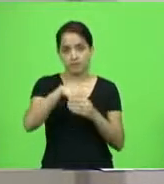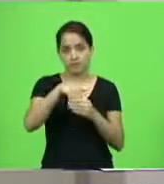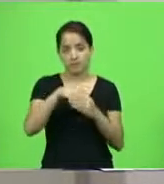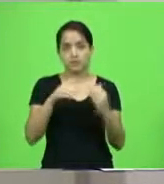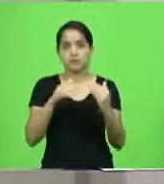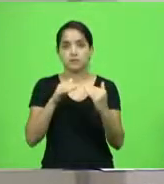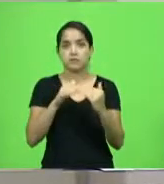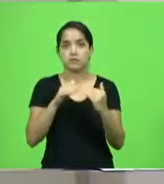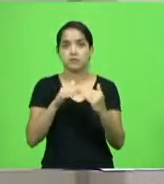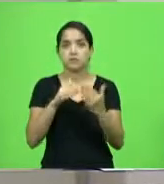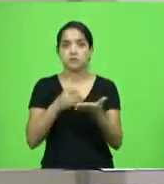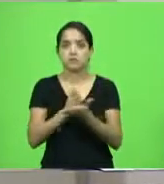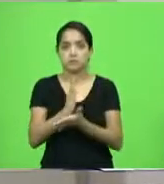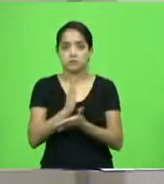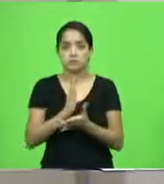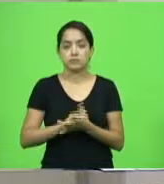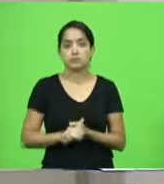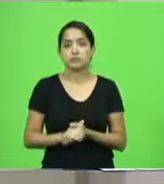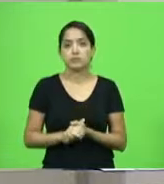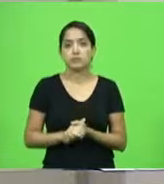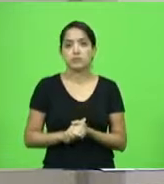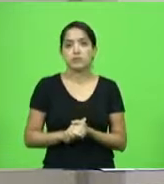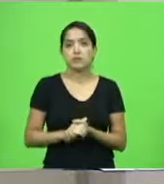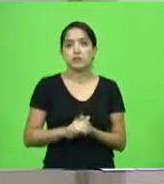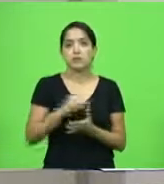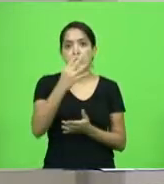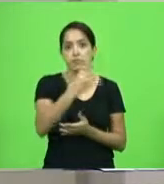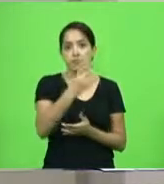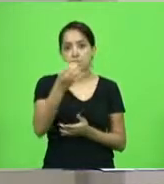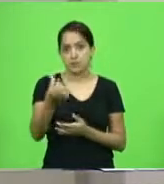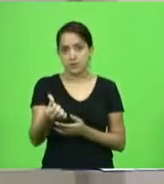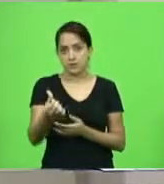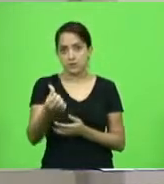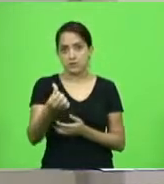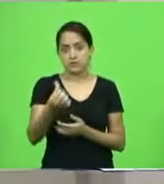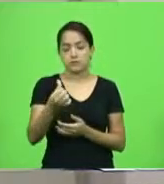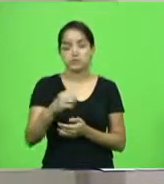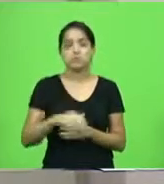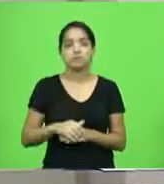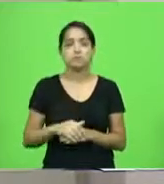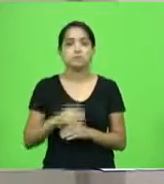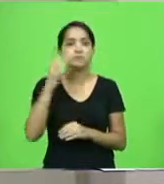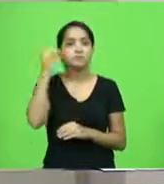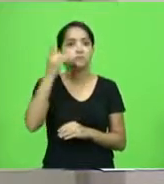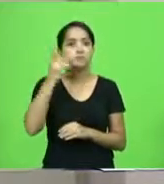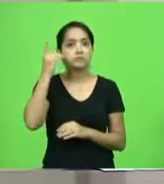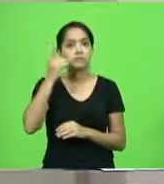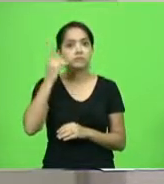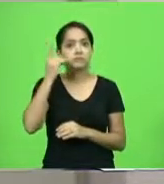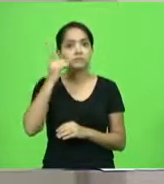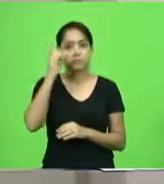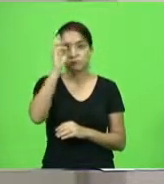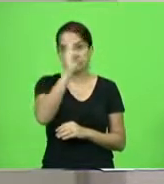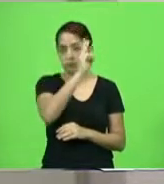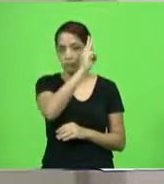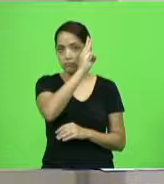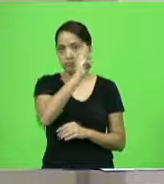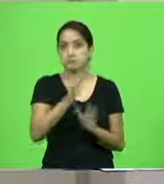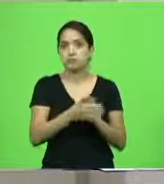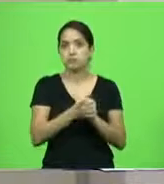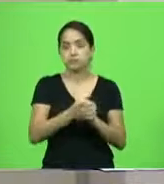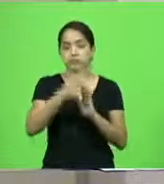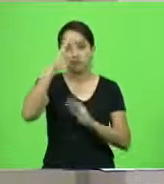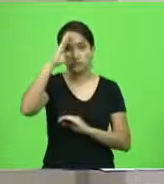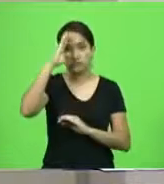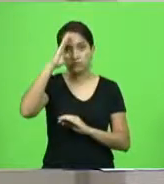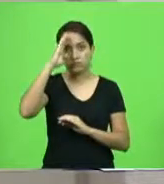votação, aprovado. Moção 46, deputado Volney Weber, cumprimentando os soldados Denilson Fernandes e